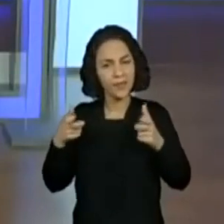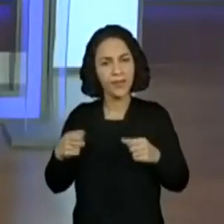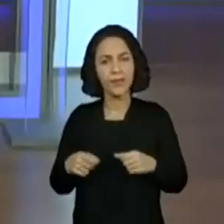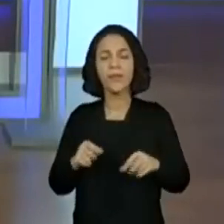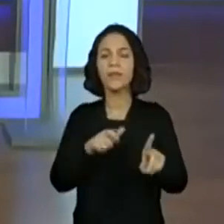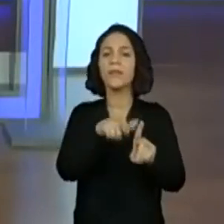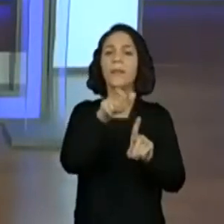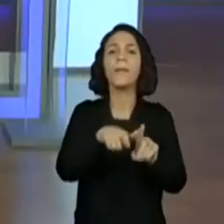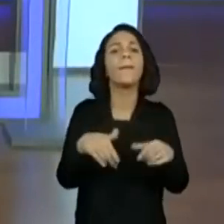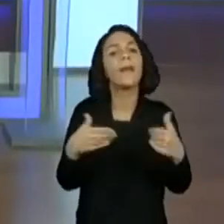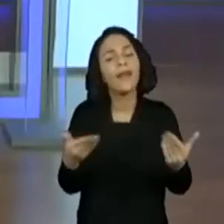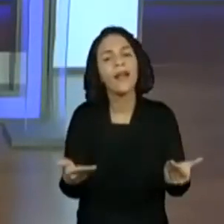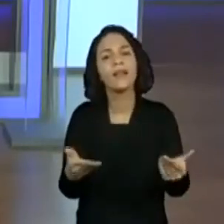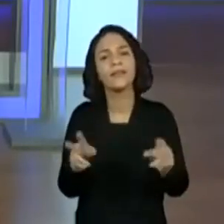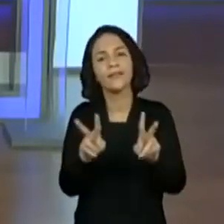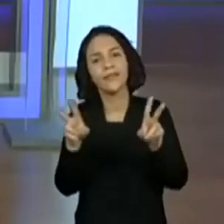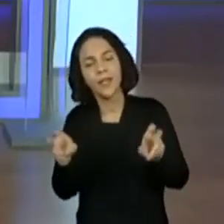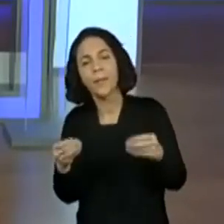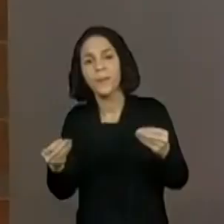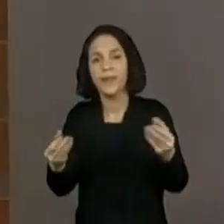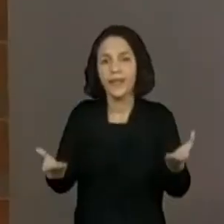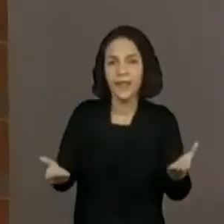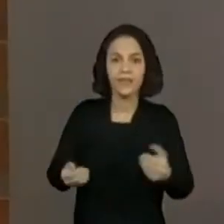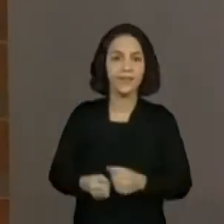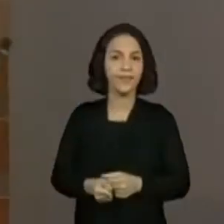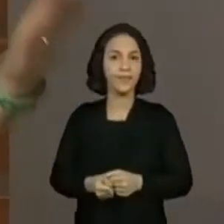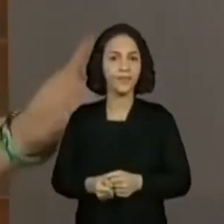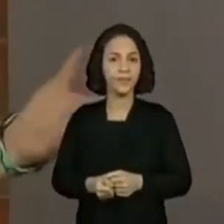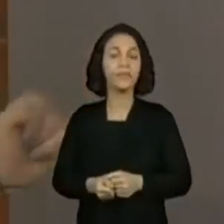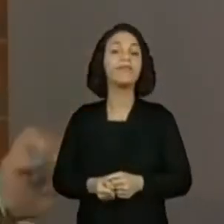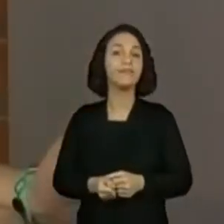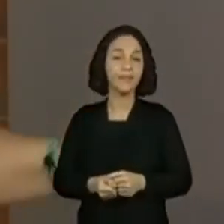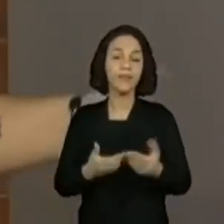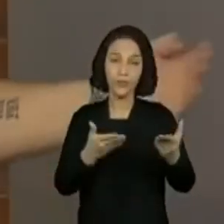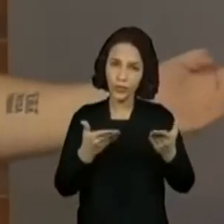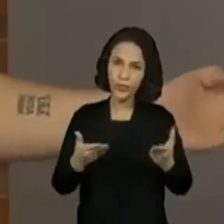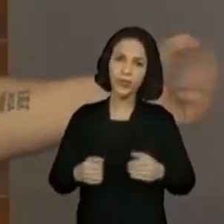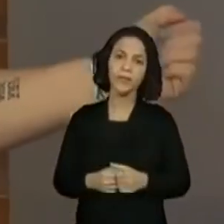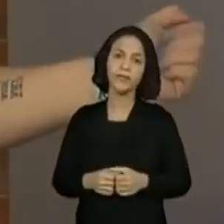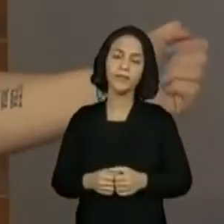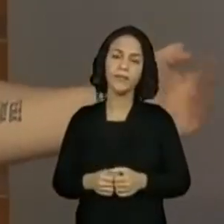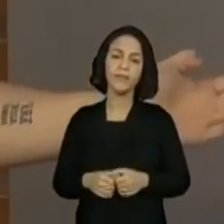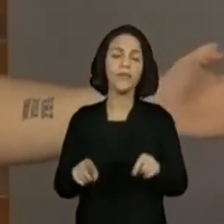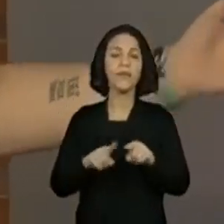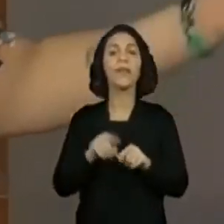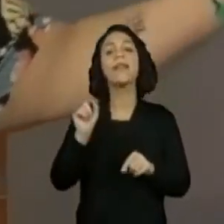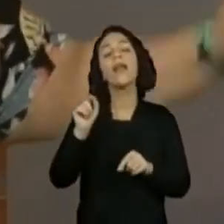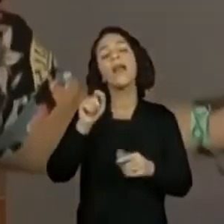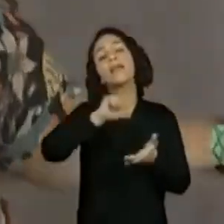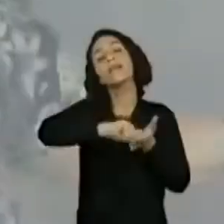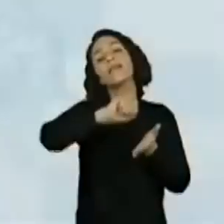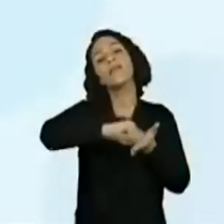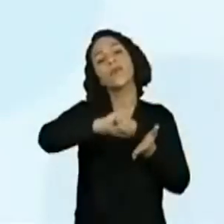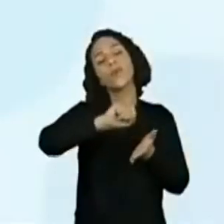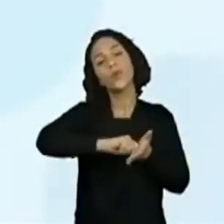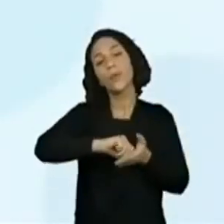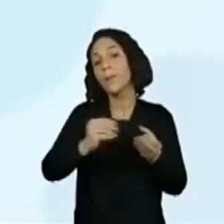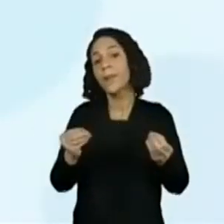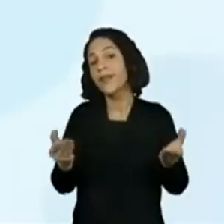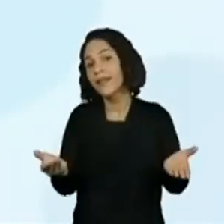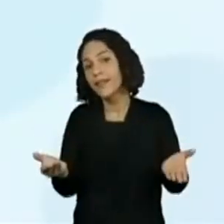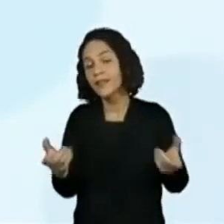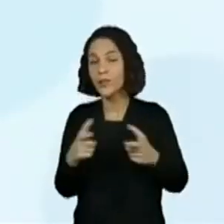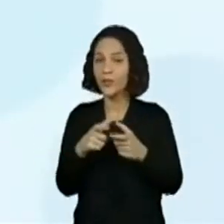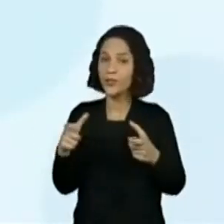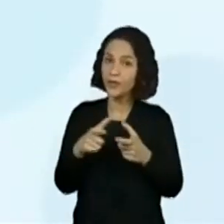quem foi, qual foi o assunto, para quê, qual foi o assunto que convida. Quem escreveu, ó. É autor, ó. Para quê? É um